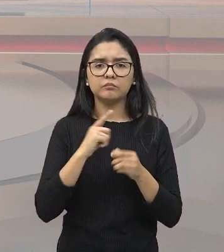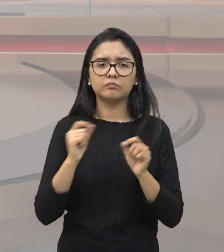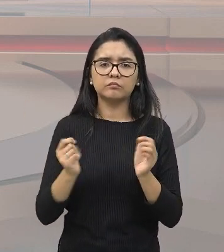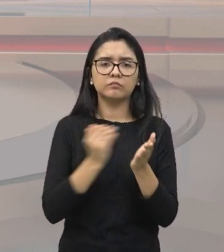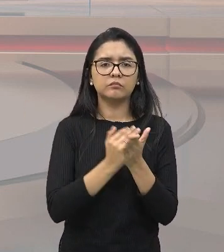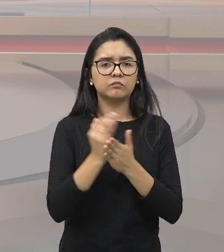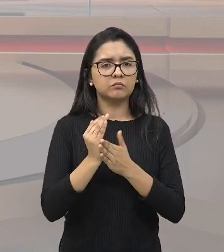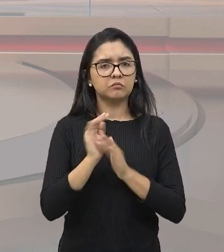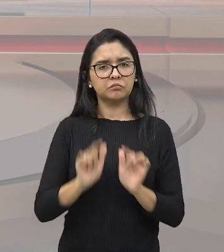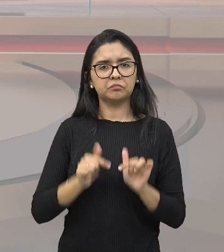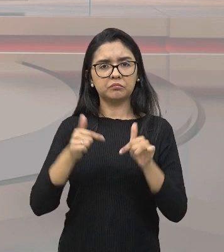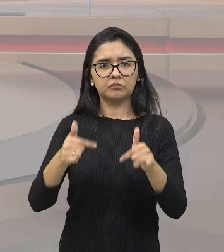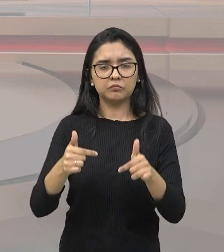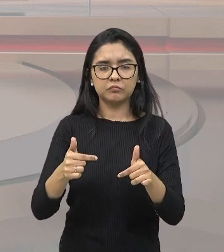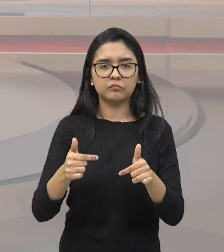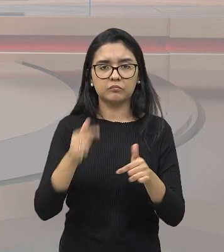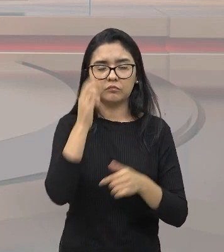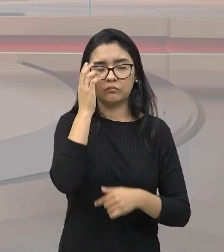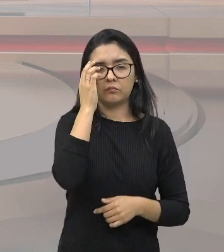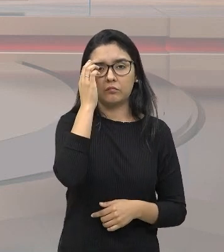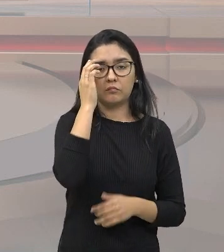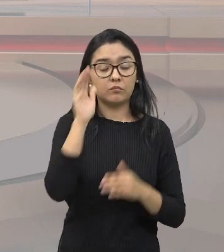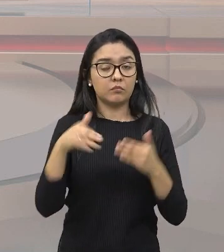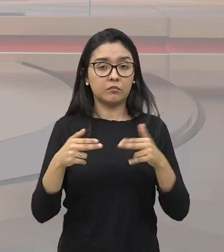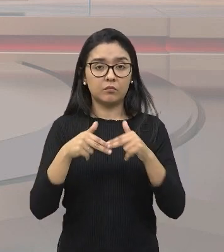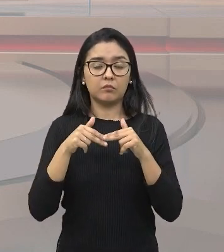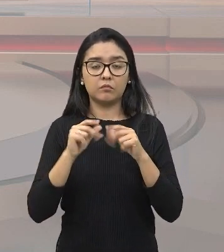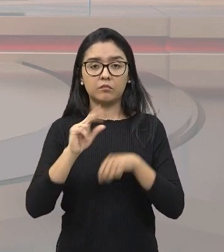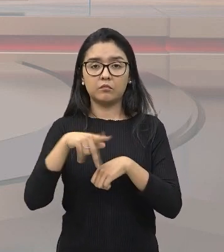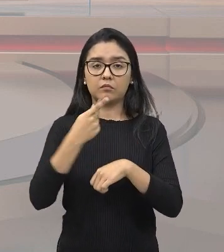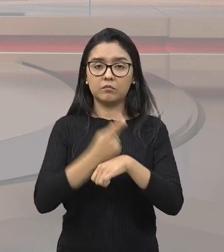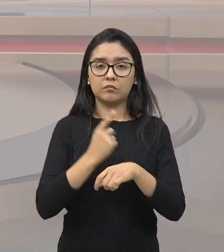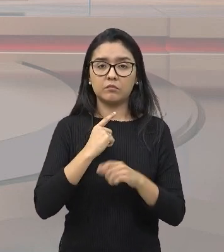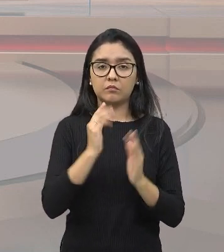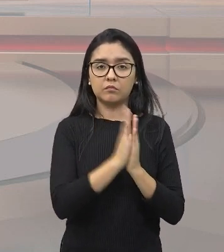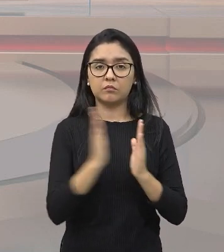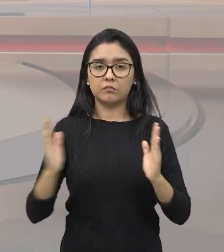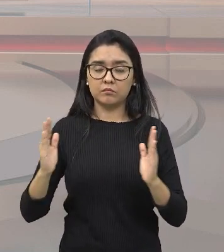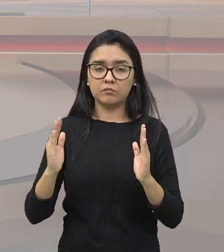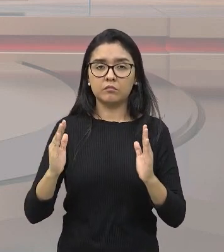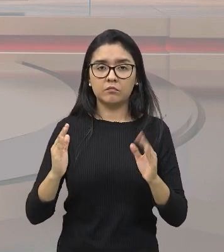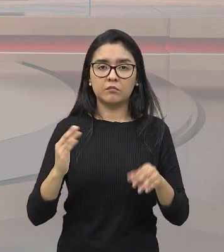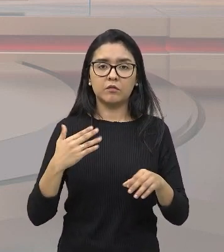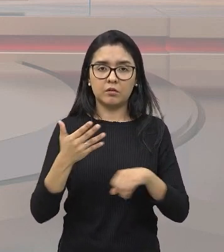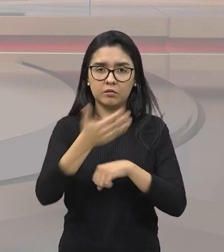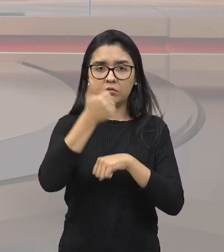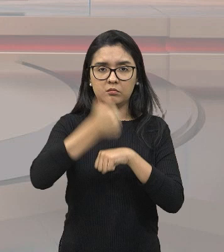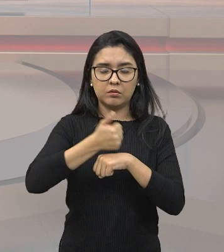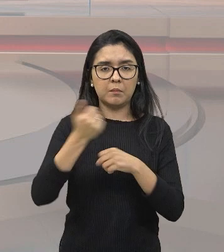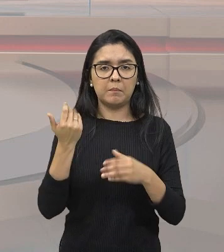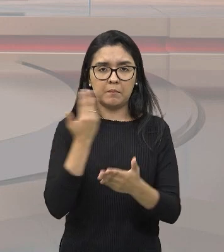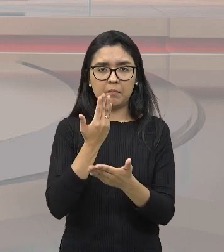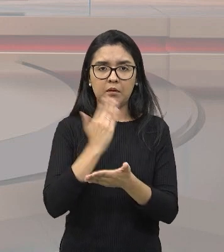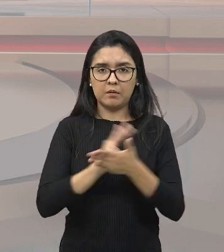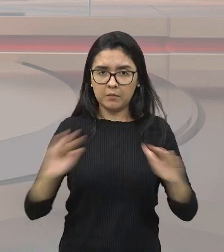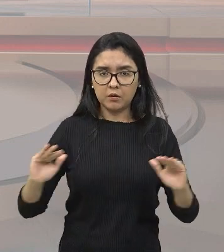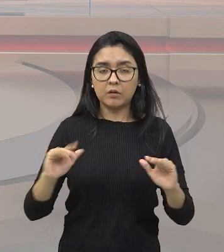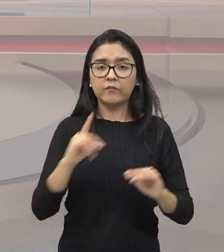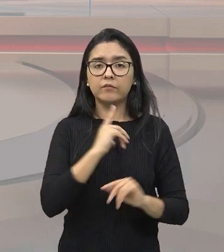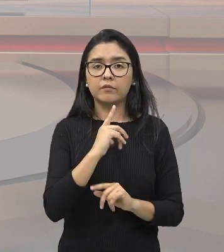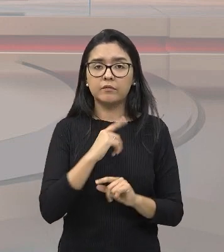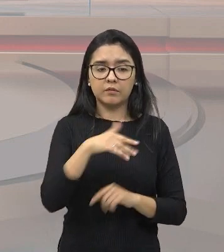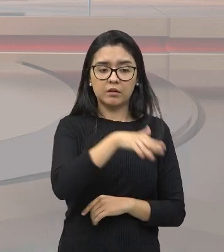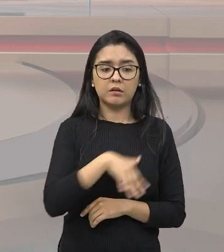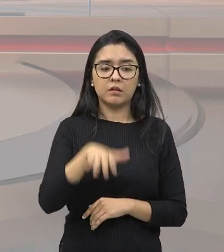se posicionar nessas questões. Então é por isso que depois do processo de descolonização, a gente vai ter essa grande área